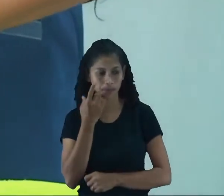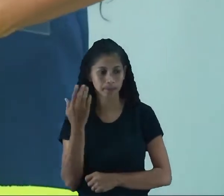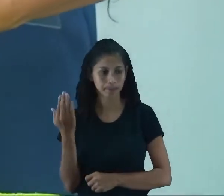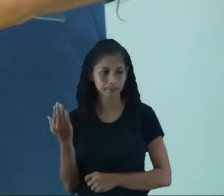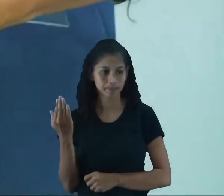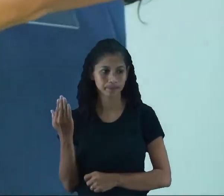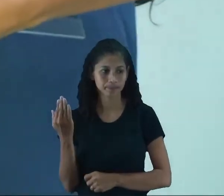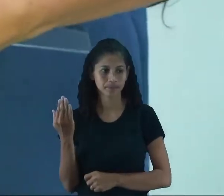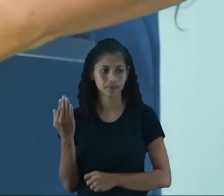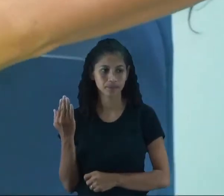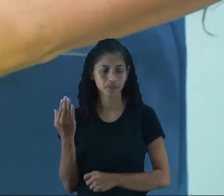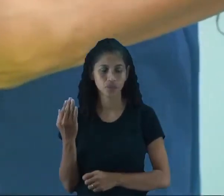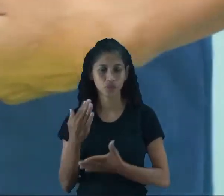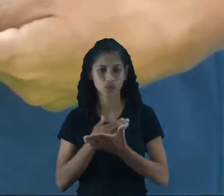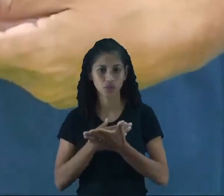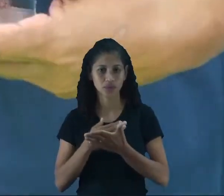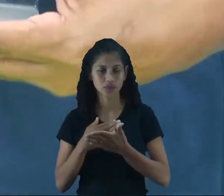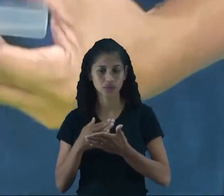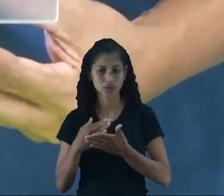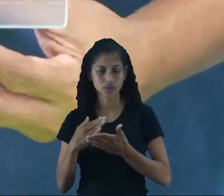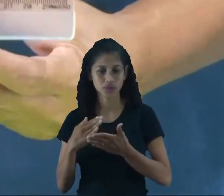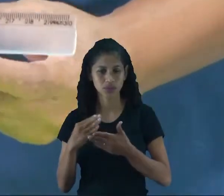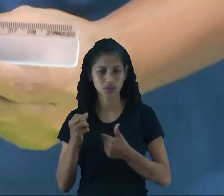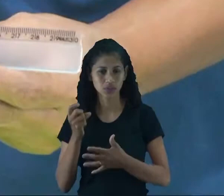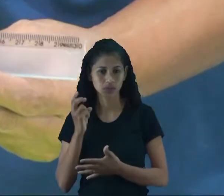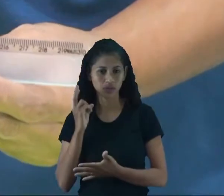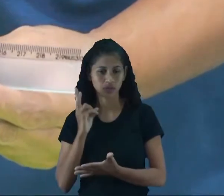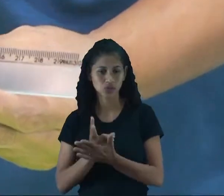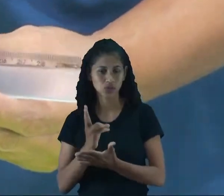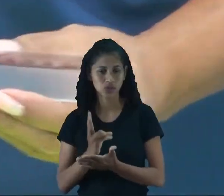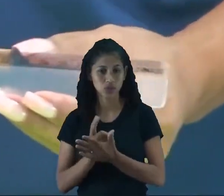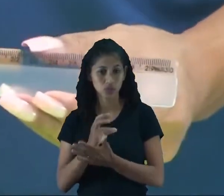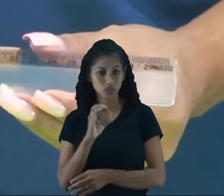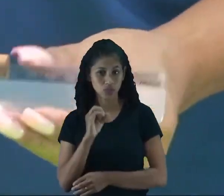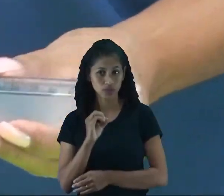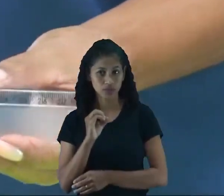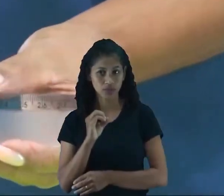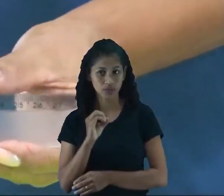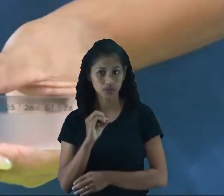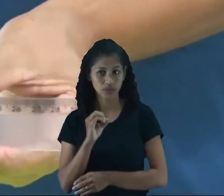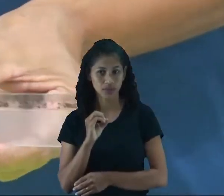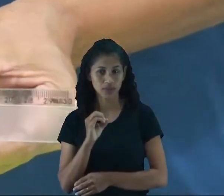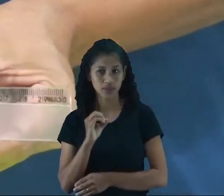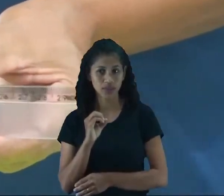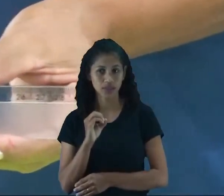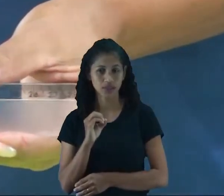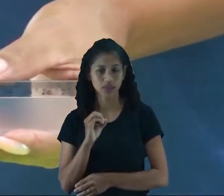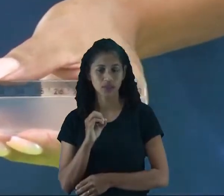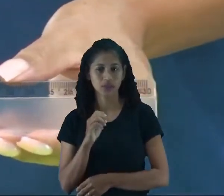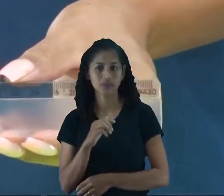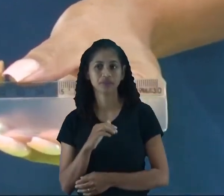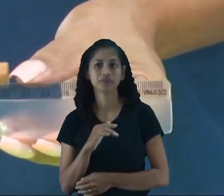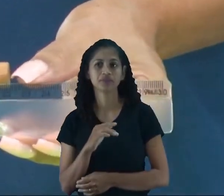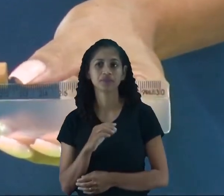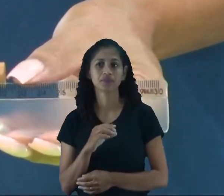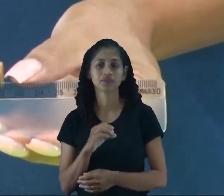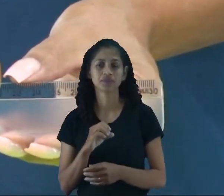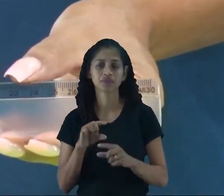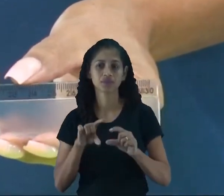Iniciando sempre do zero, certo? Ela está dando aqui em 22